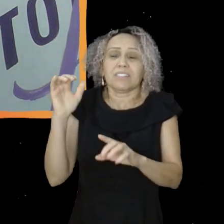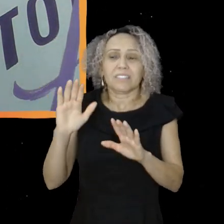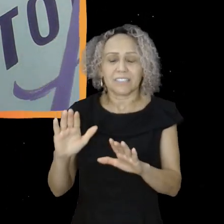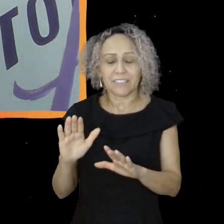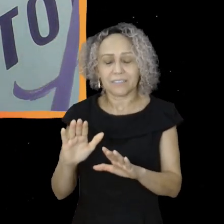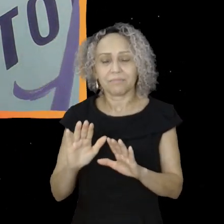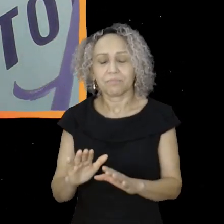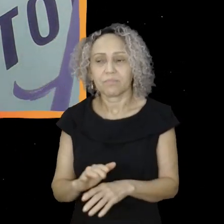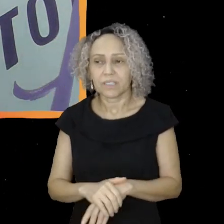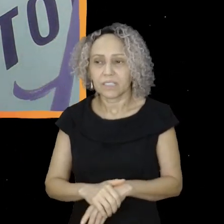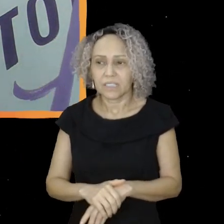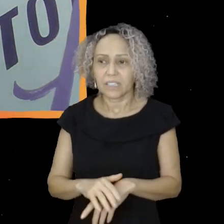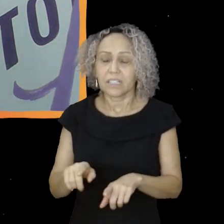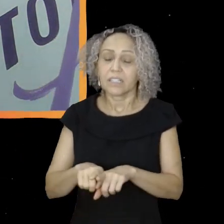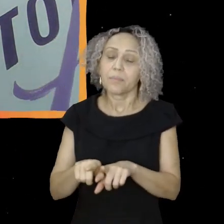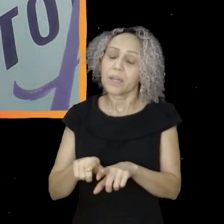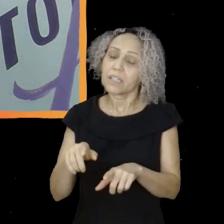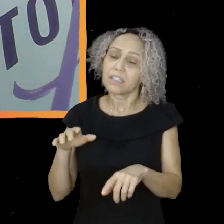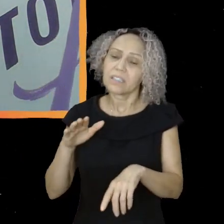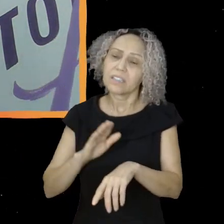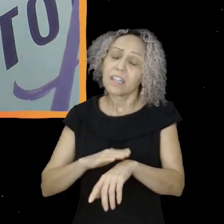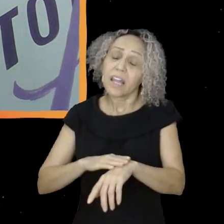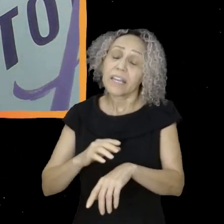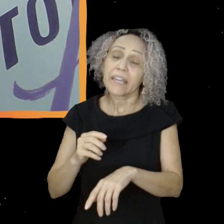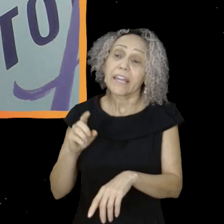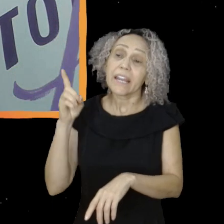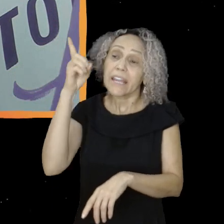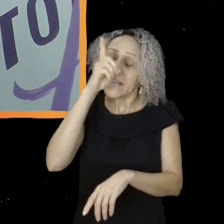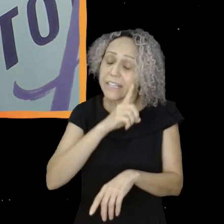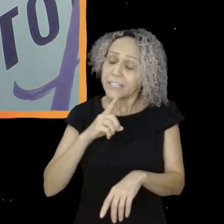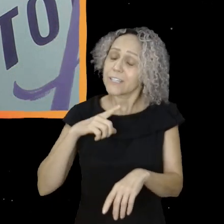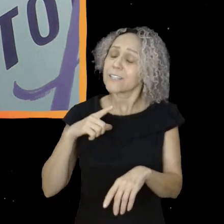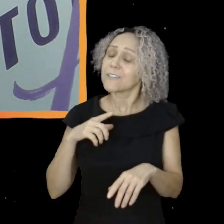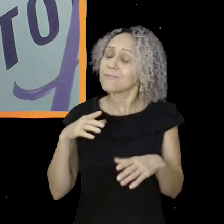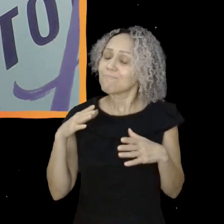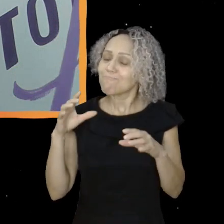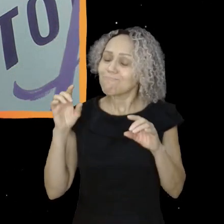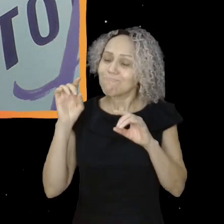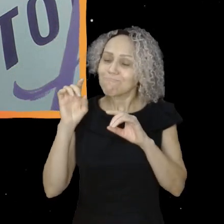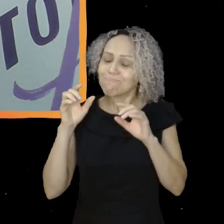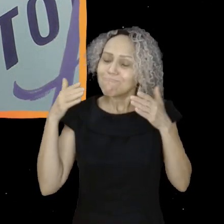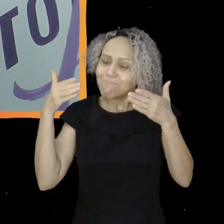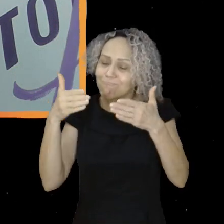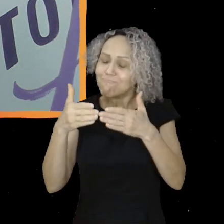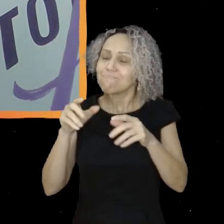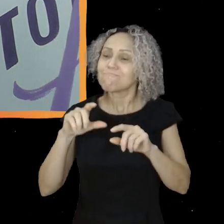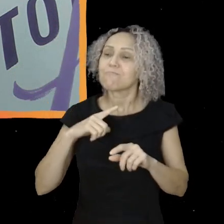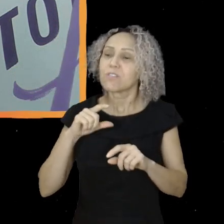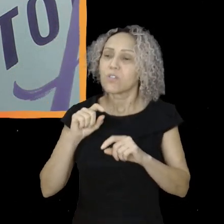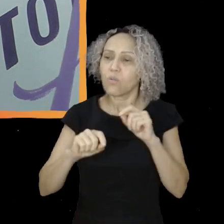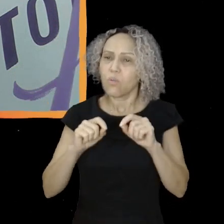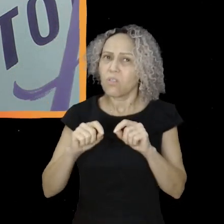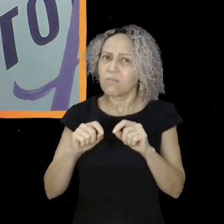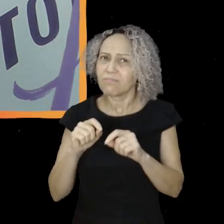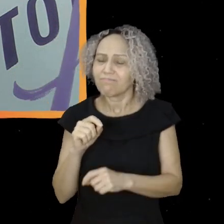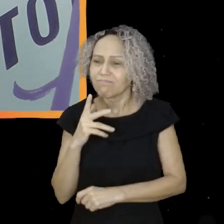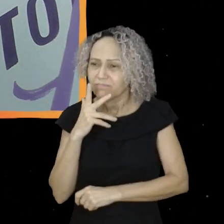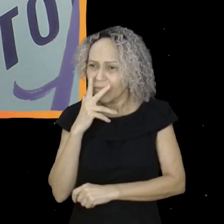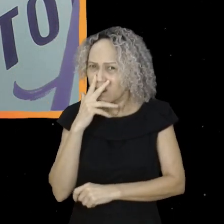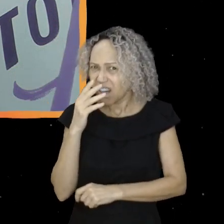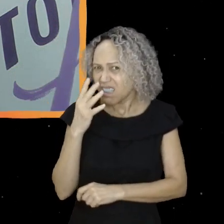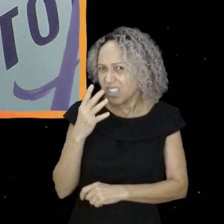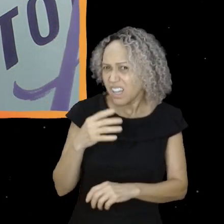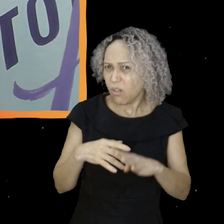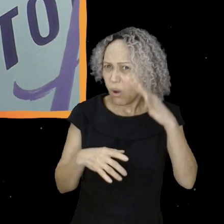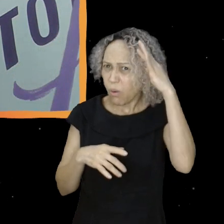delicado, assim, pras ocupações, muito difícil. Mas naquele dia específico, foi, se eu não me engano, foi uma quarta-feira,